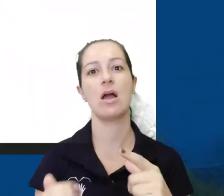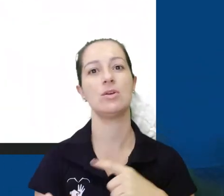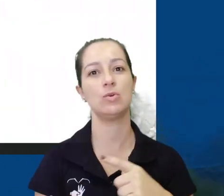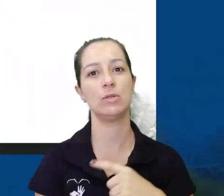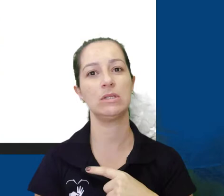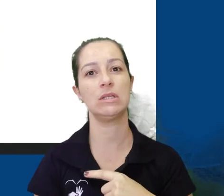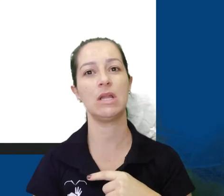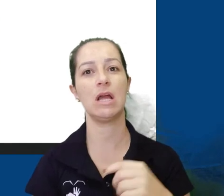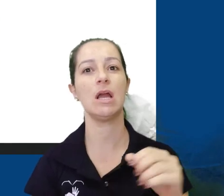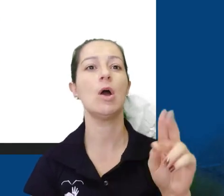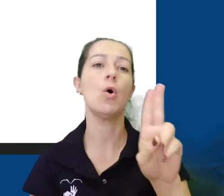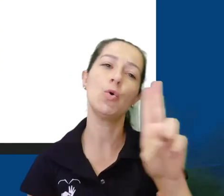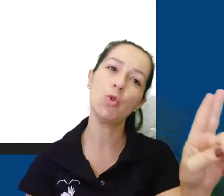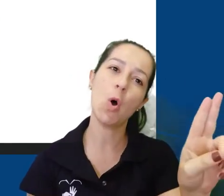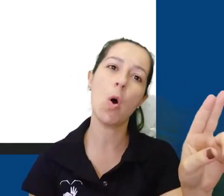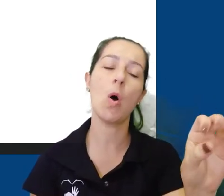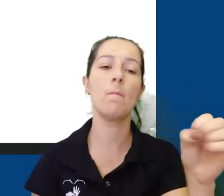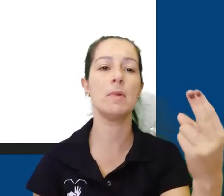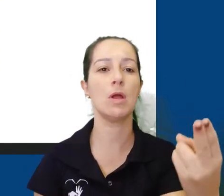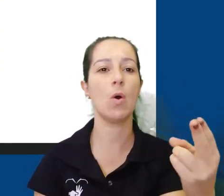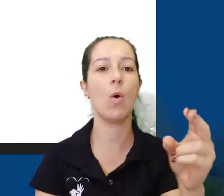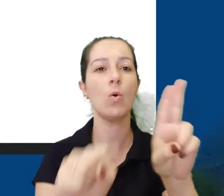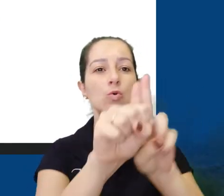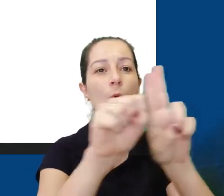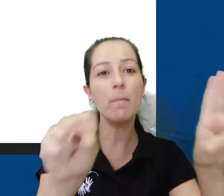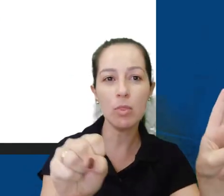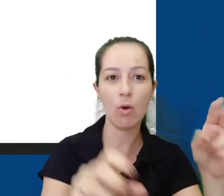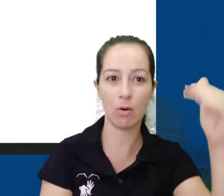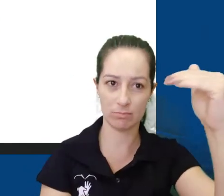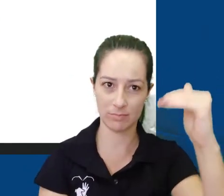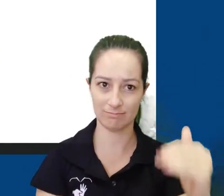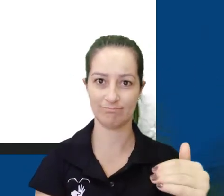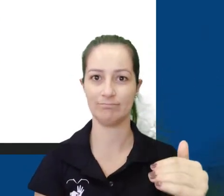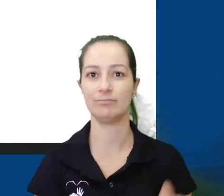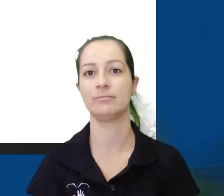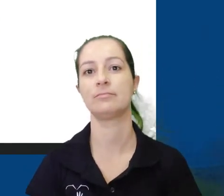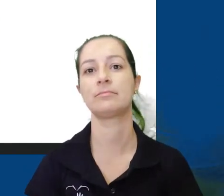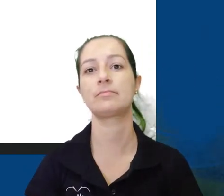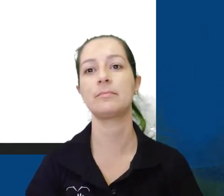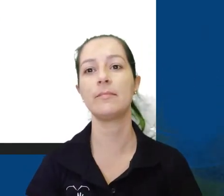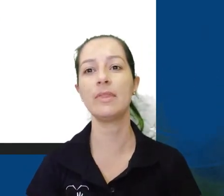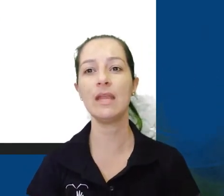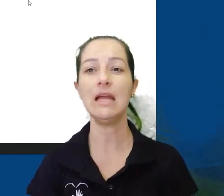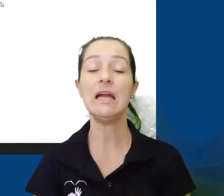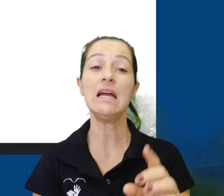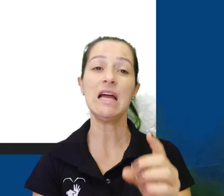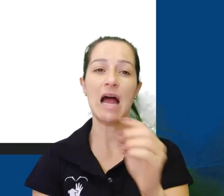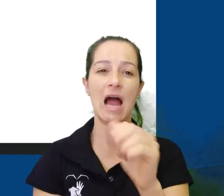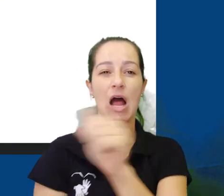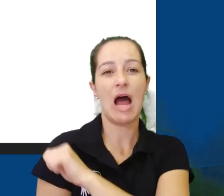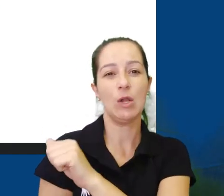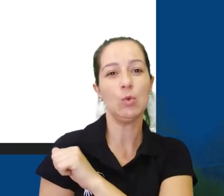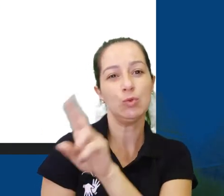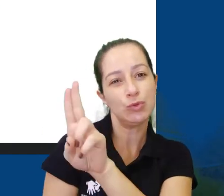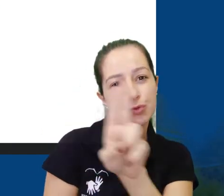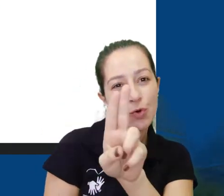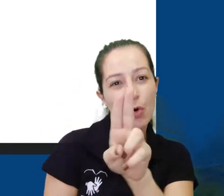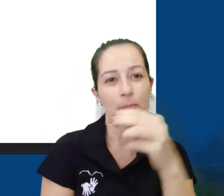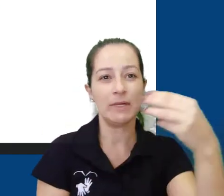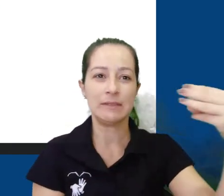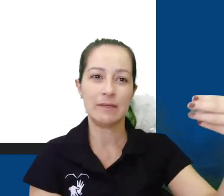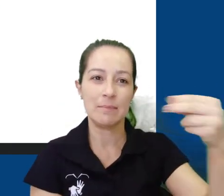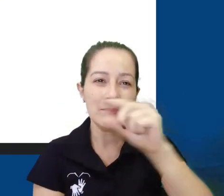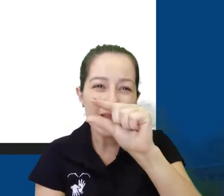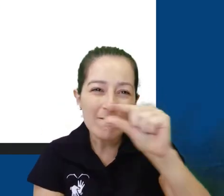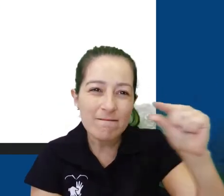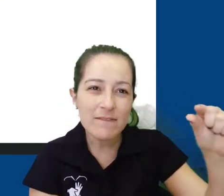classificar os nomes dos alunos pelo sobrenome ou pelo nome. Ao lado direito do nome de cada aluno temos